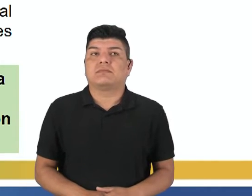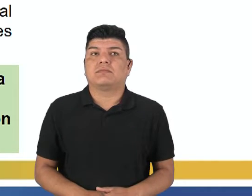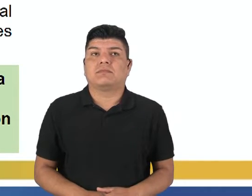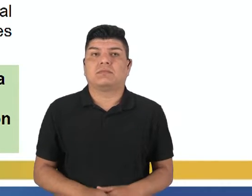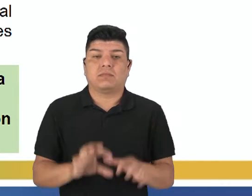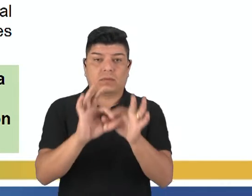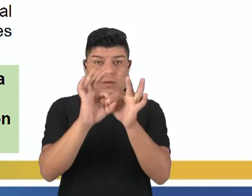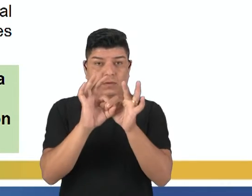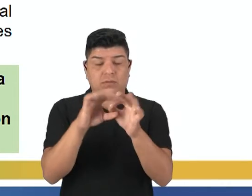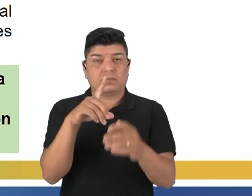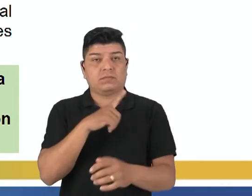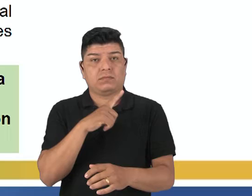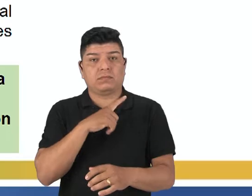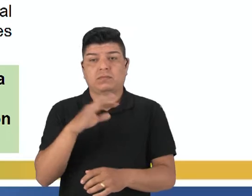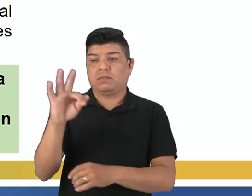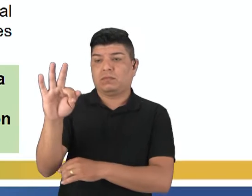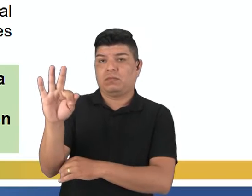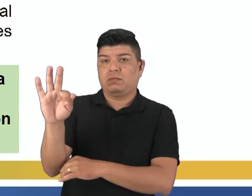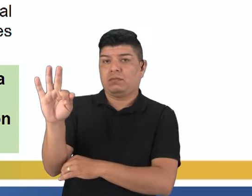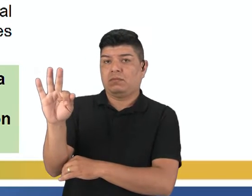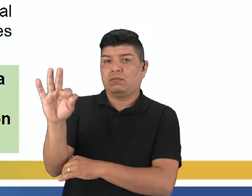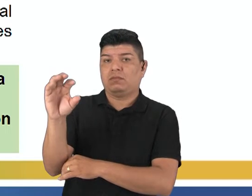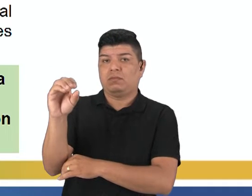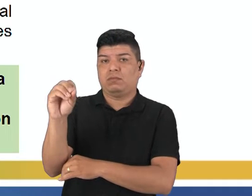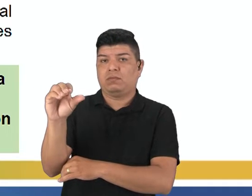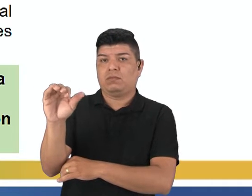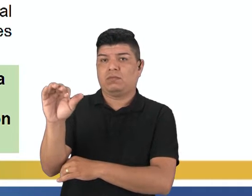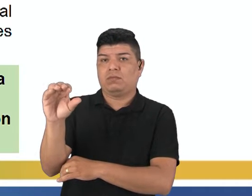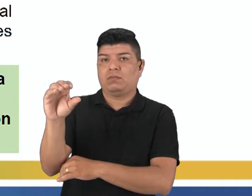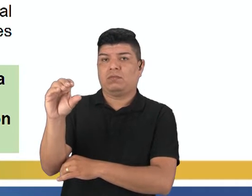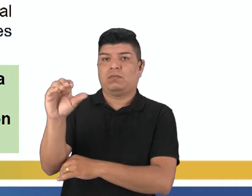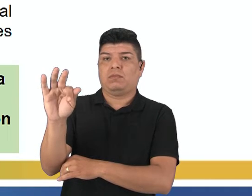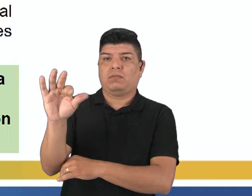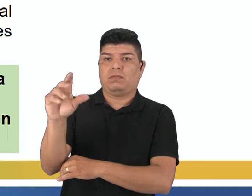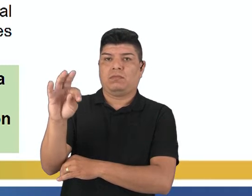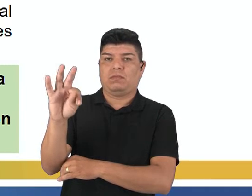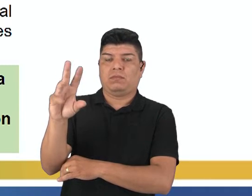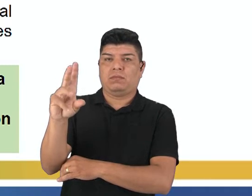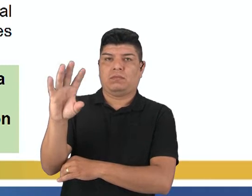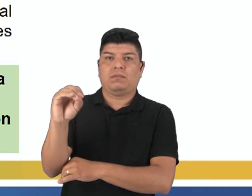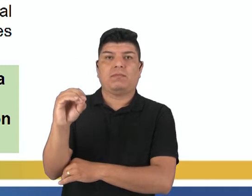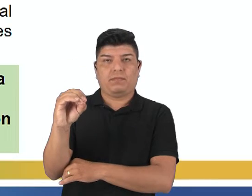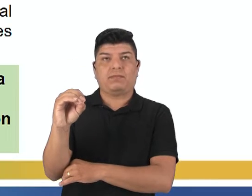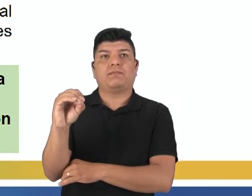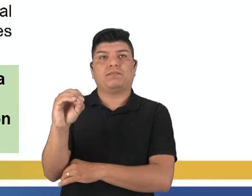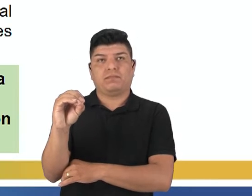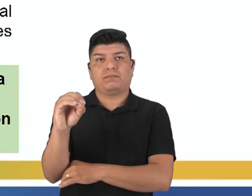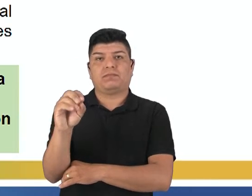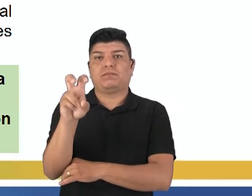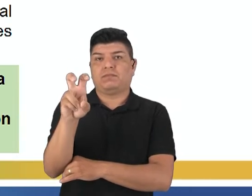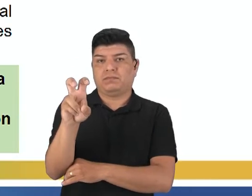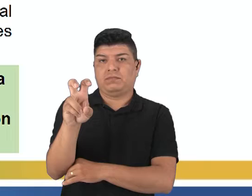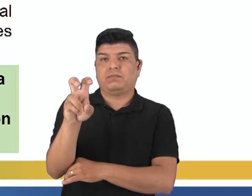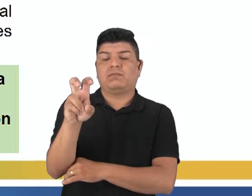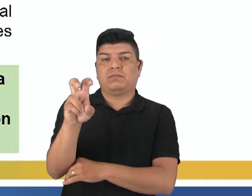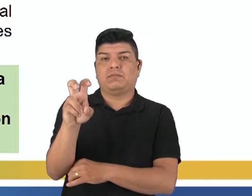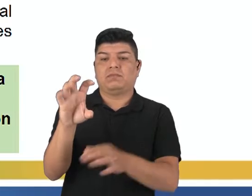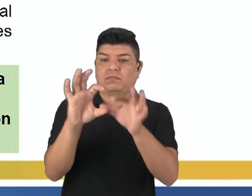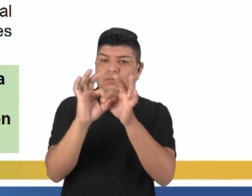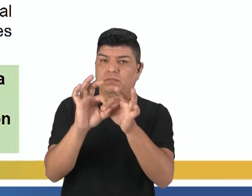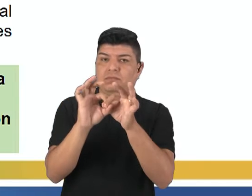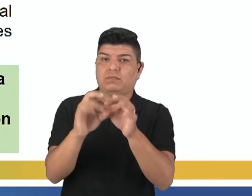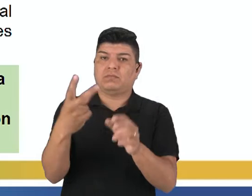Nessas ligações, o fosfato conecta o carbono 3' de um açúcar do carbono 5' e assim